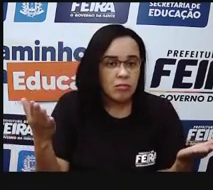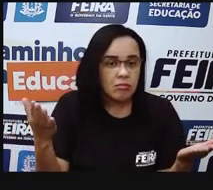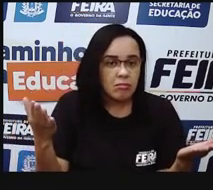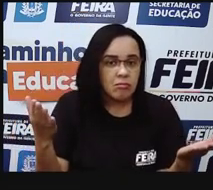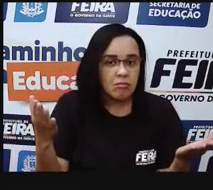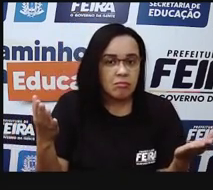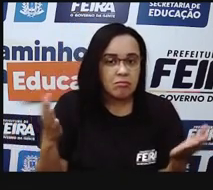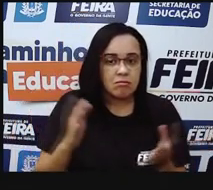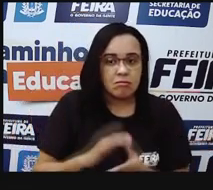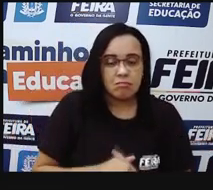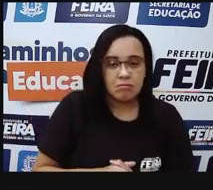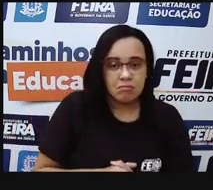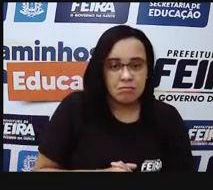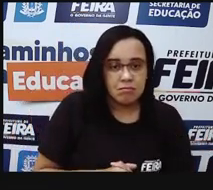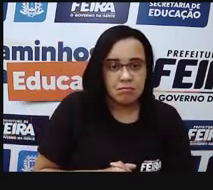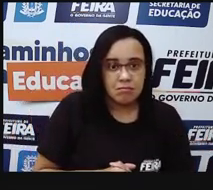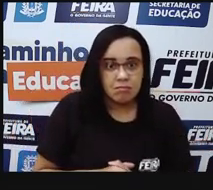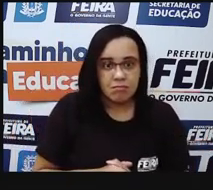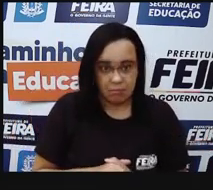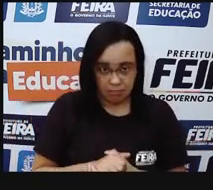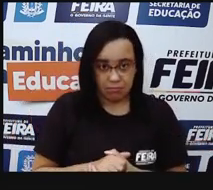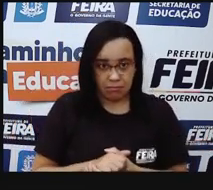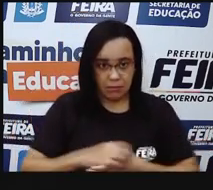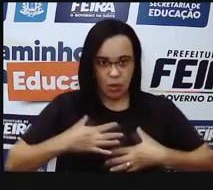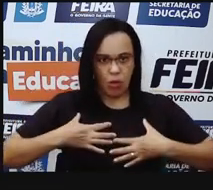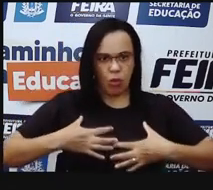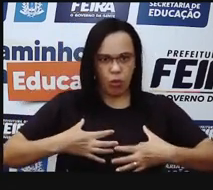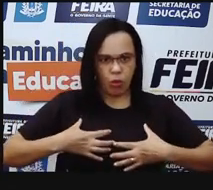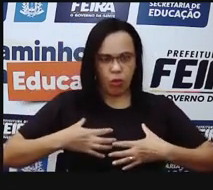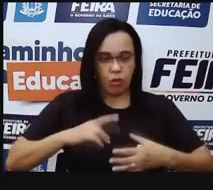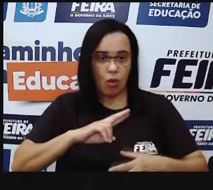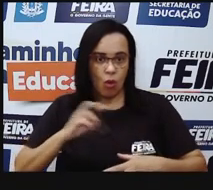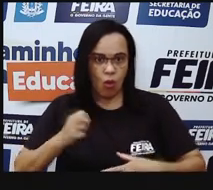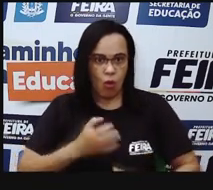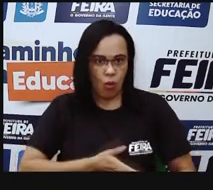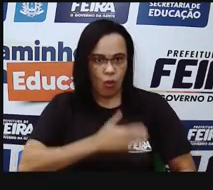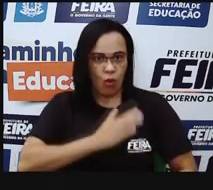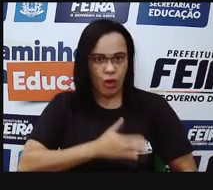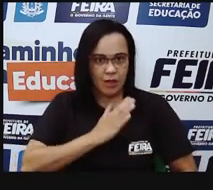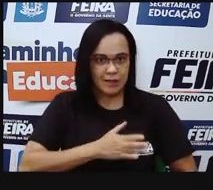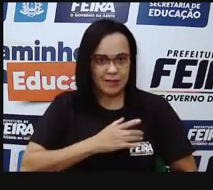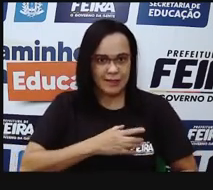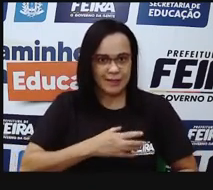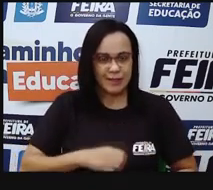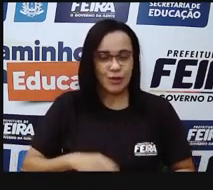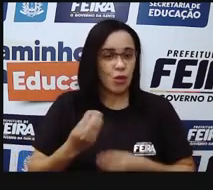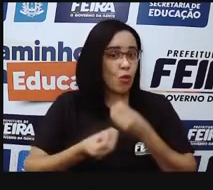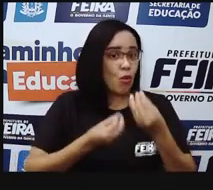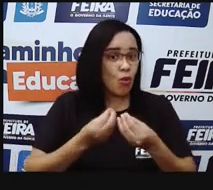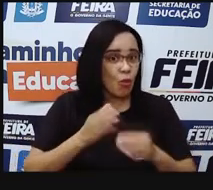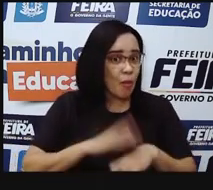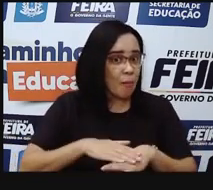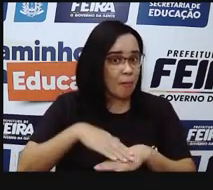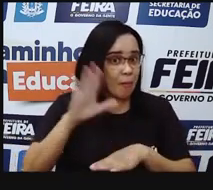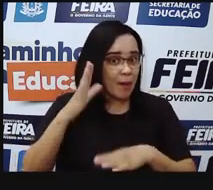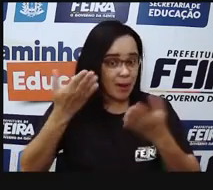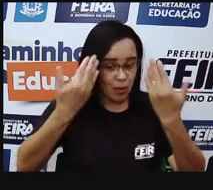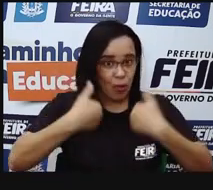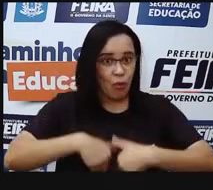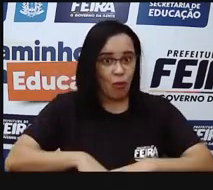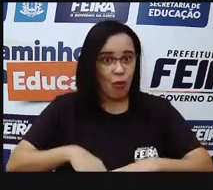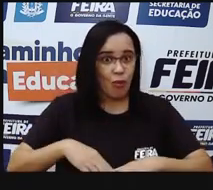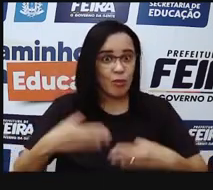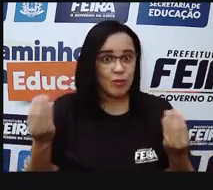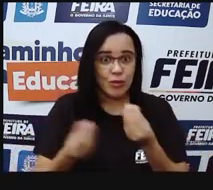É o pulmão, é o coração, é o nosso fígado. Não. O maior órgão que nós temos em nosso